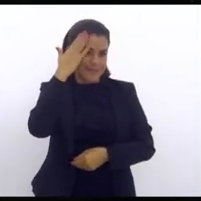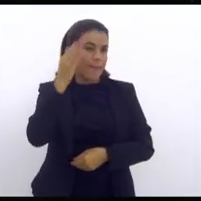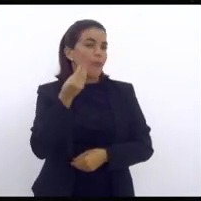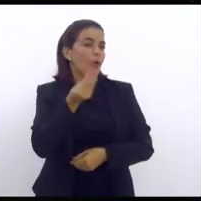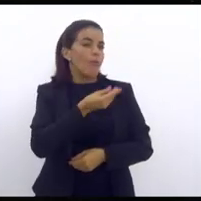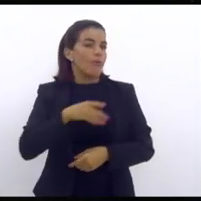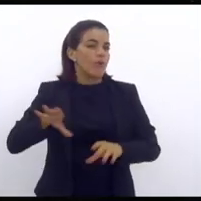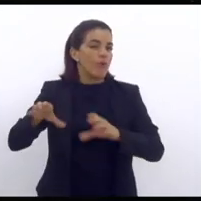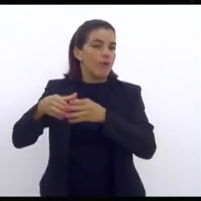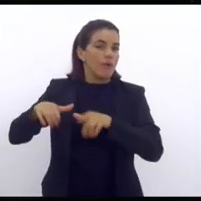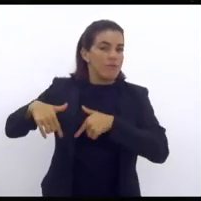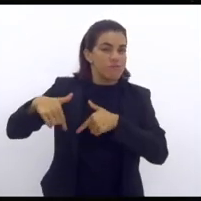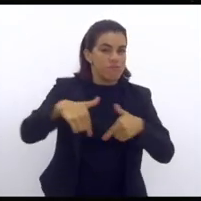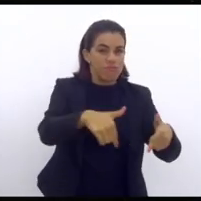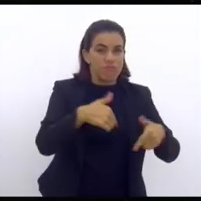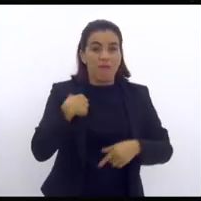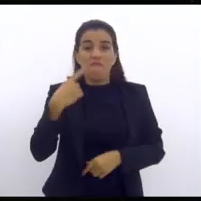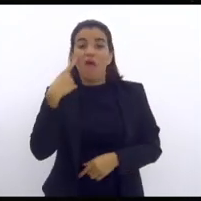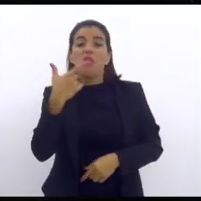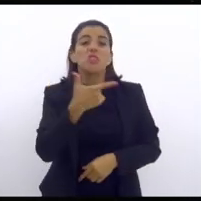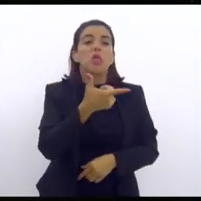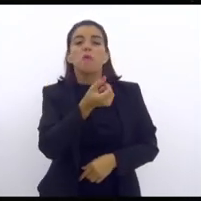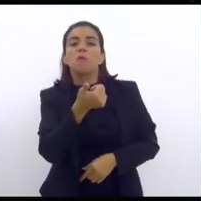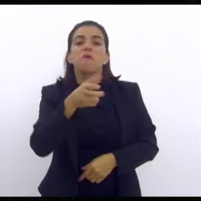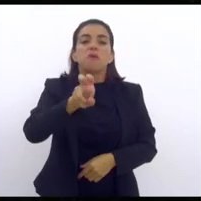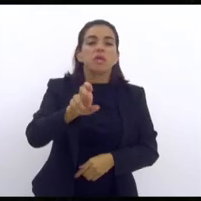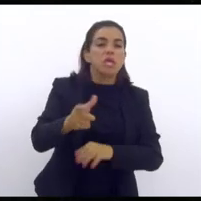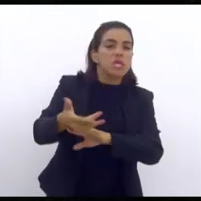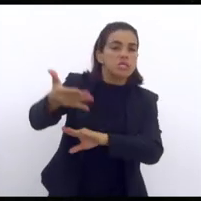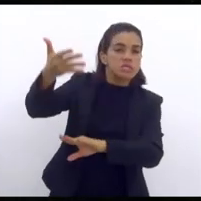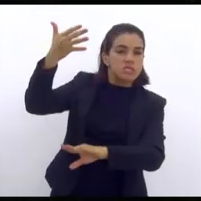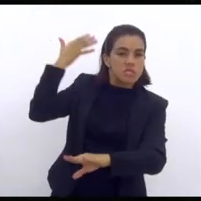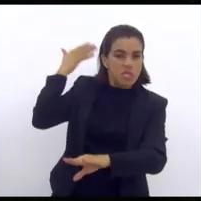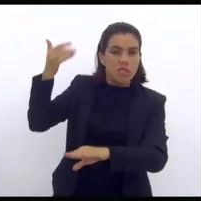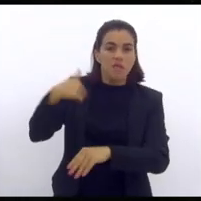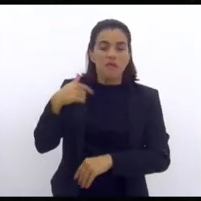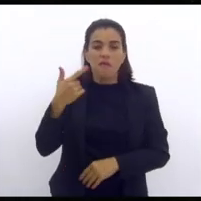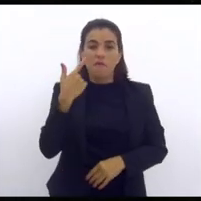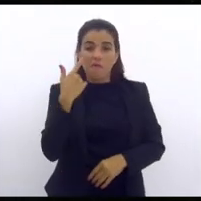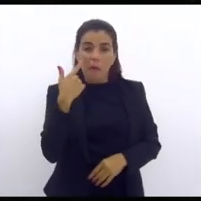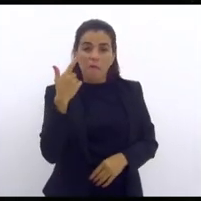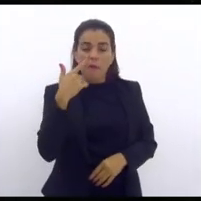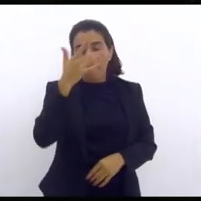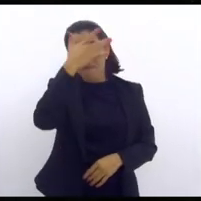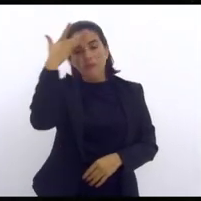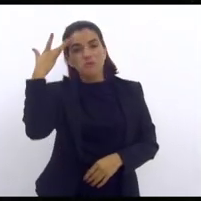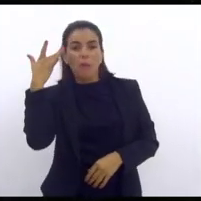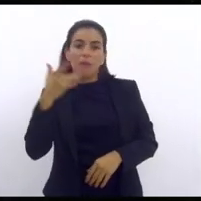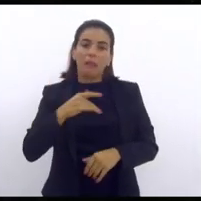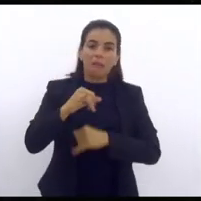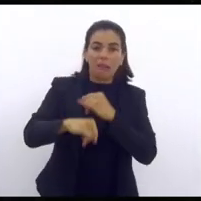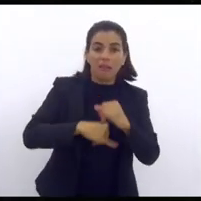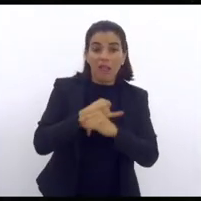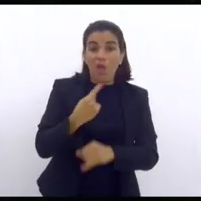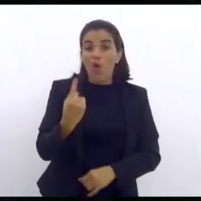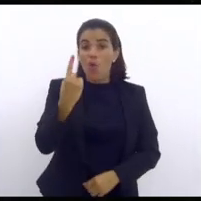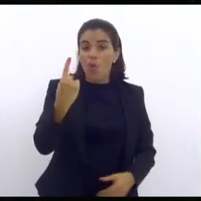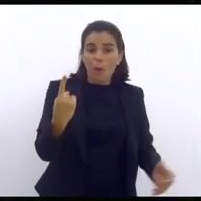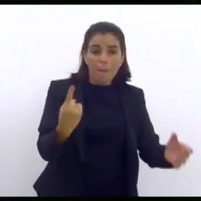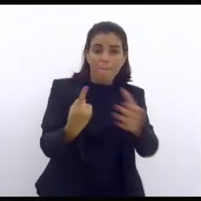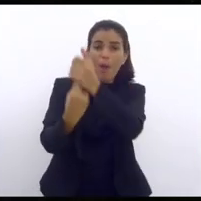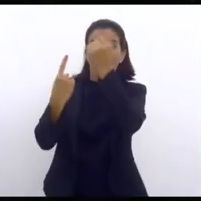agem. Ai, vamos fazer igual em 2015. Ai, vamos lá, craco, povo da internet. Pega um sozinho.